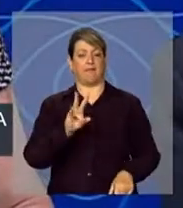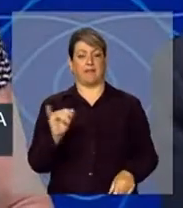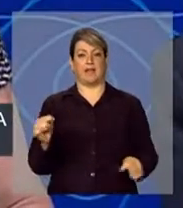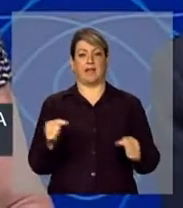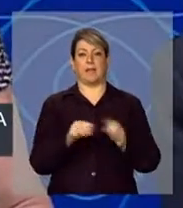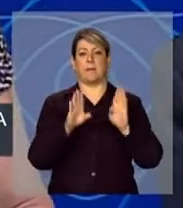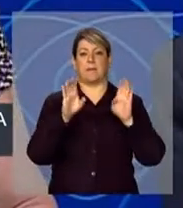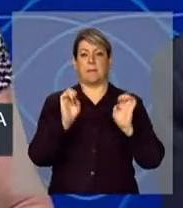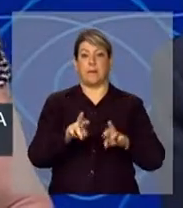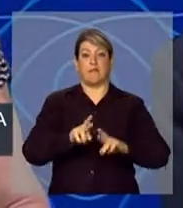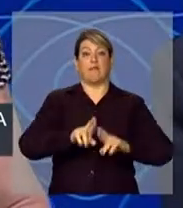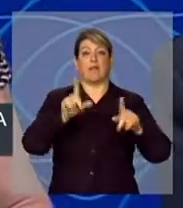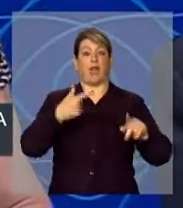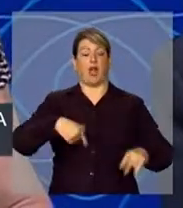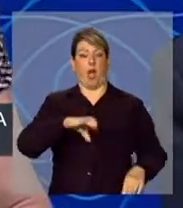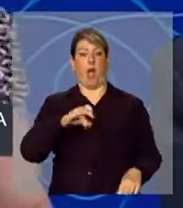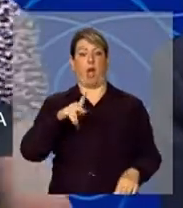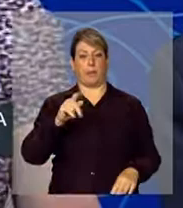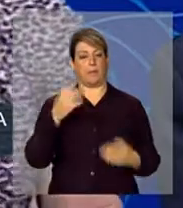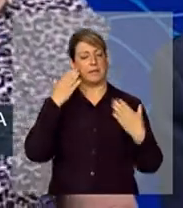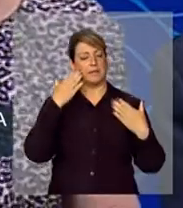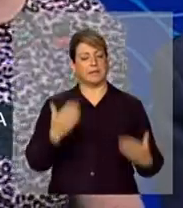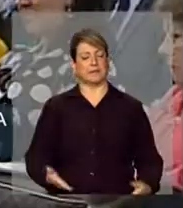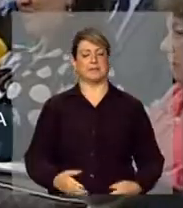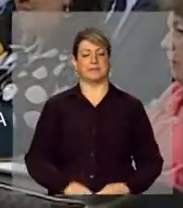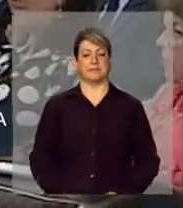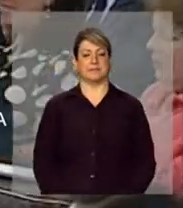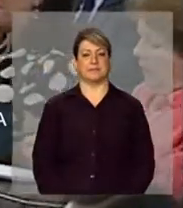o diferencial na nossa copa. Obrigada.